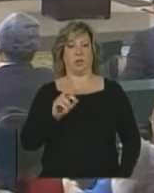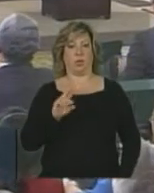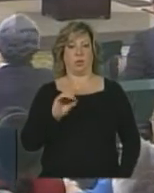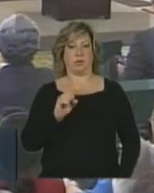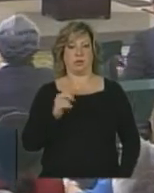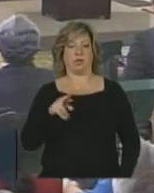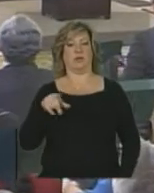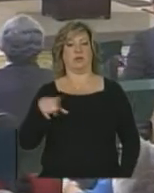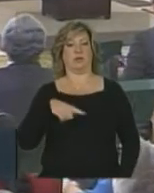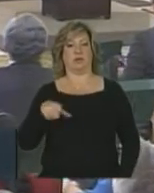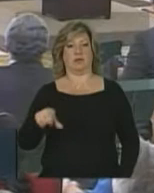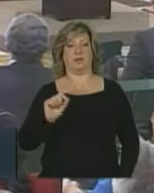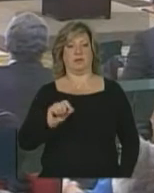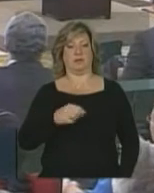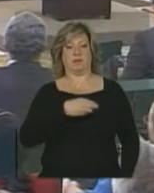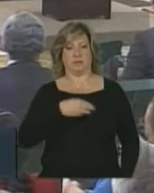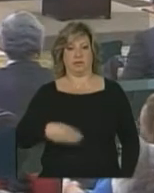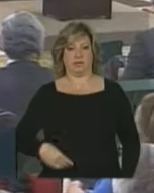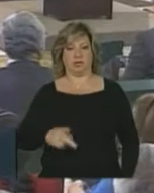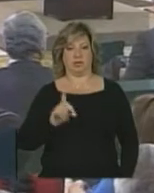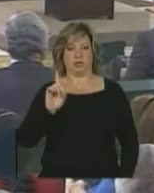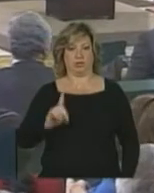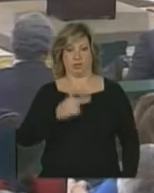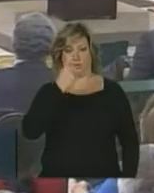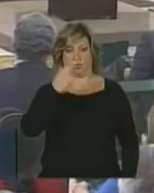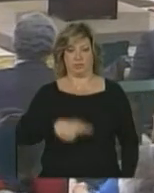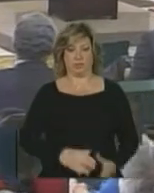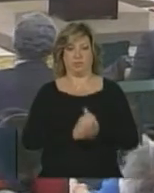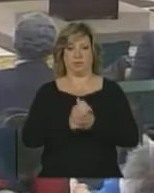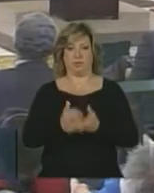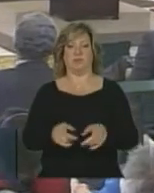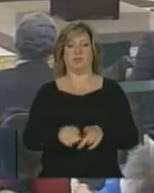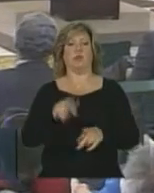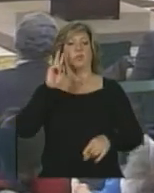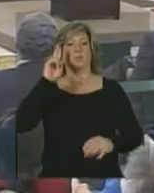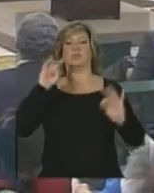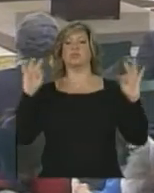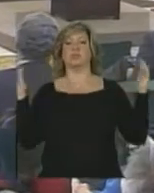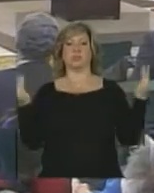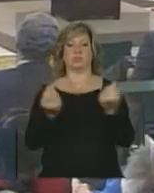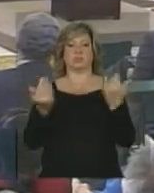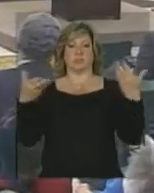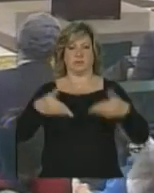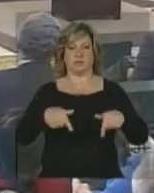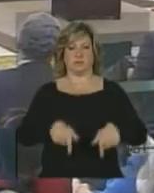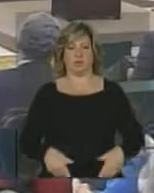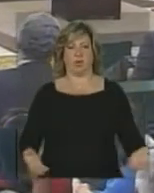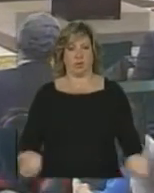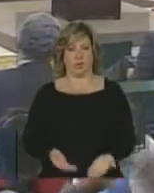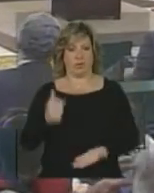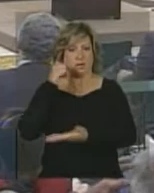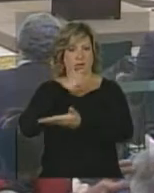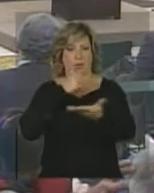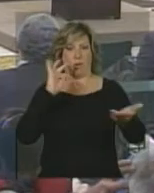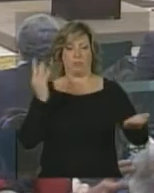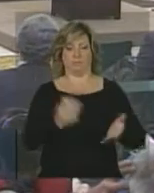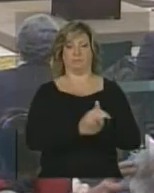ministra-chefe da Secretaria de Direitos Humanos. Autoridades presentes, senhoras e senhores.